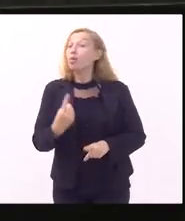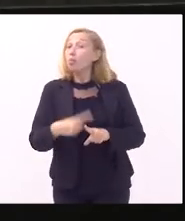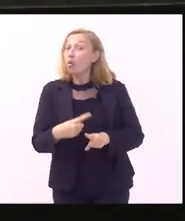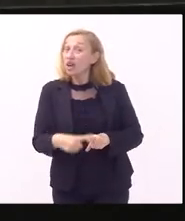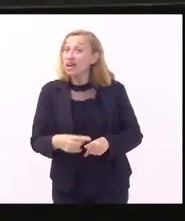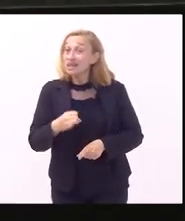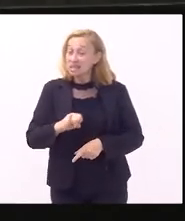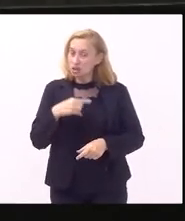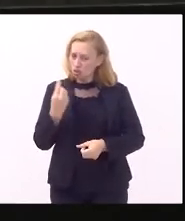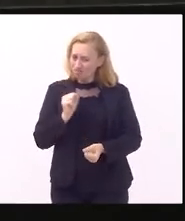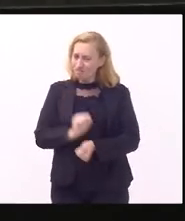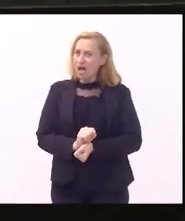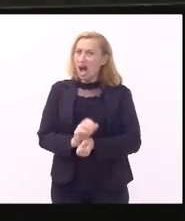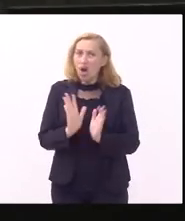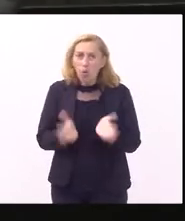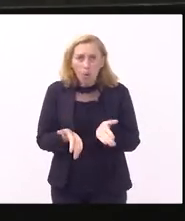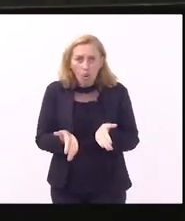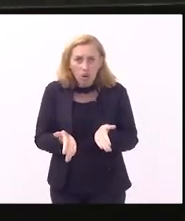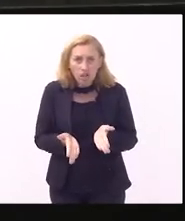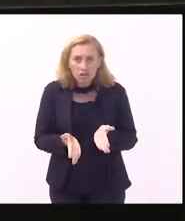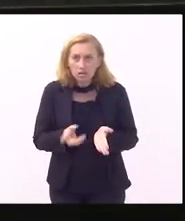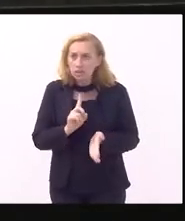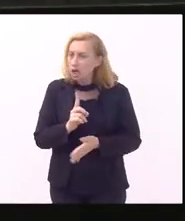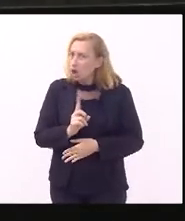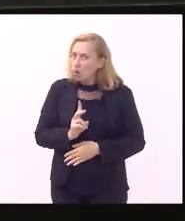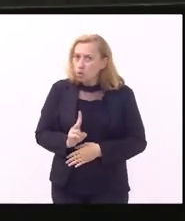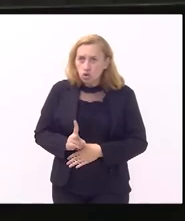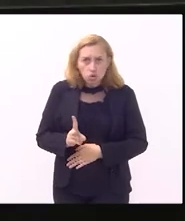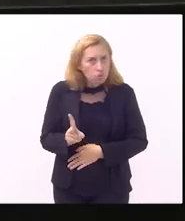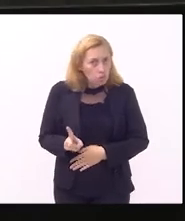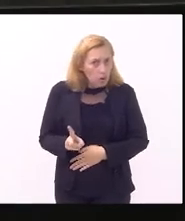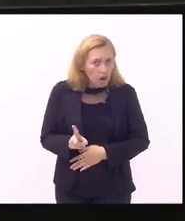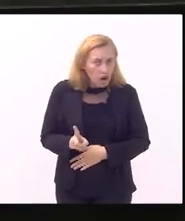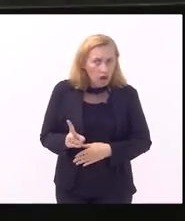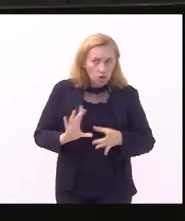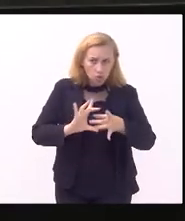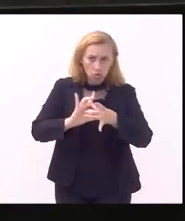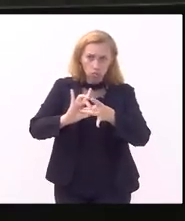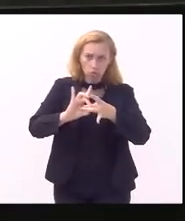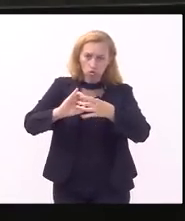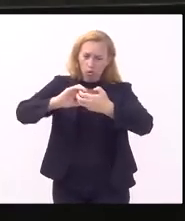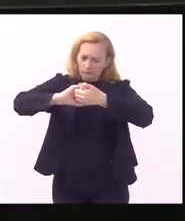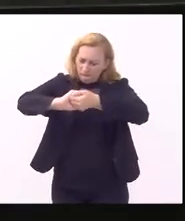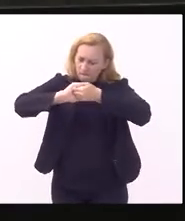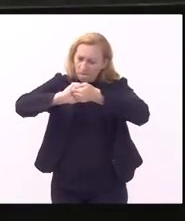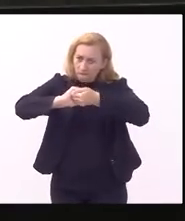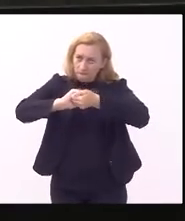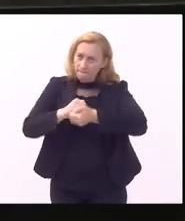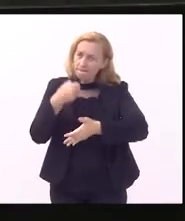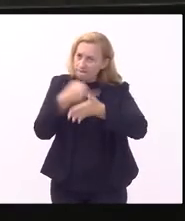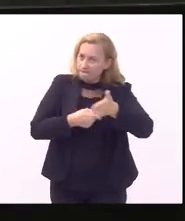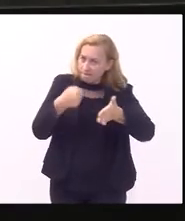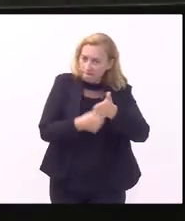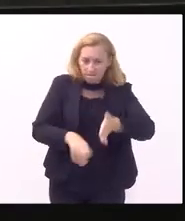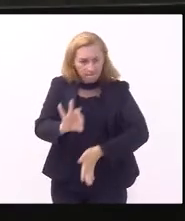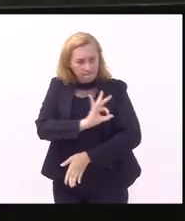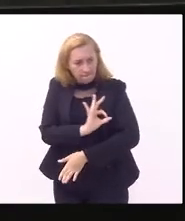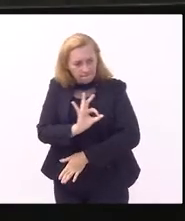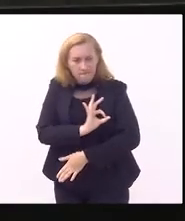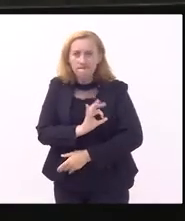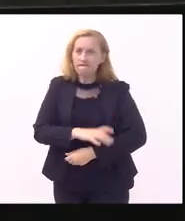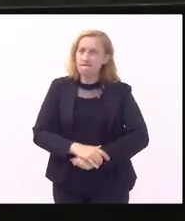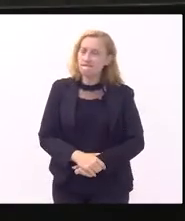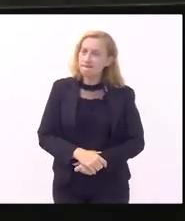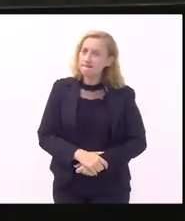nós pararmos agora se nós não continuarmos unidos lutando por essa Polícia brigando por essa